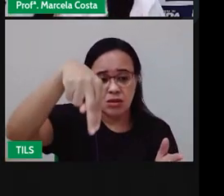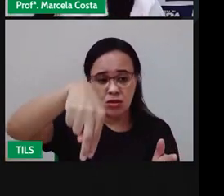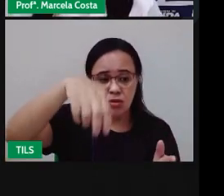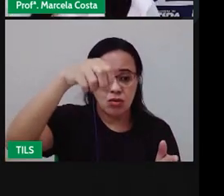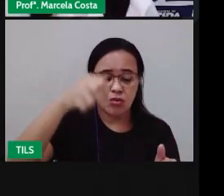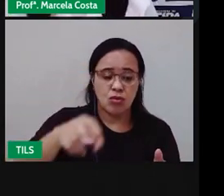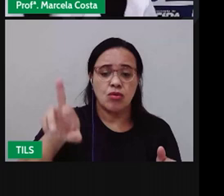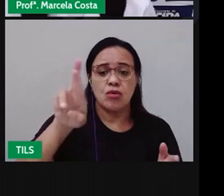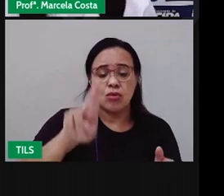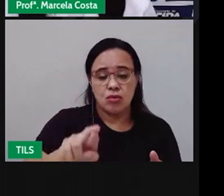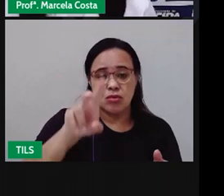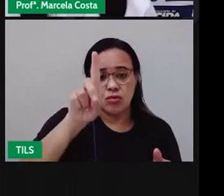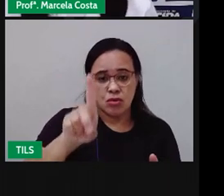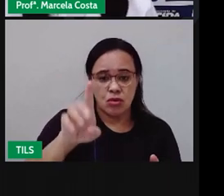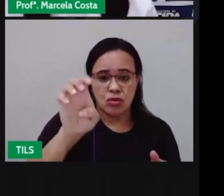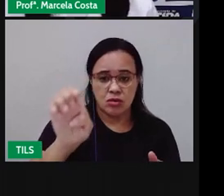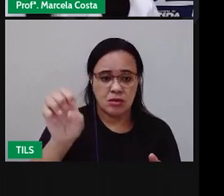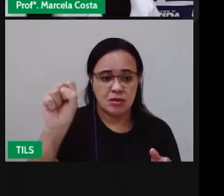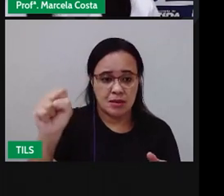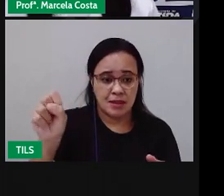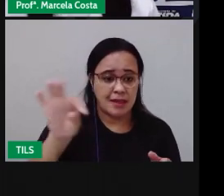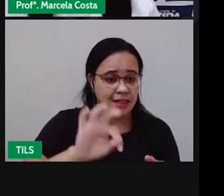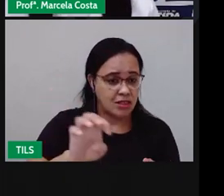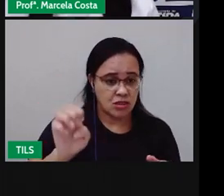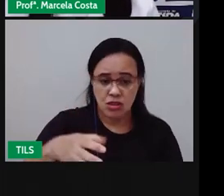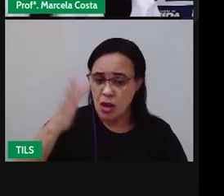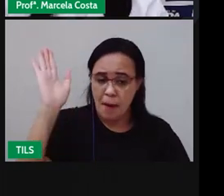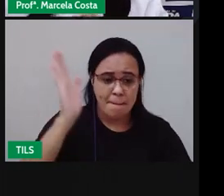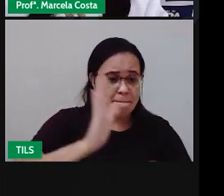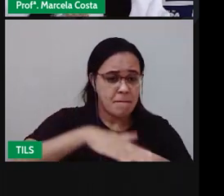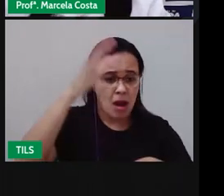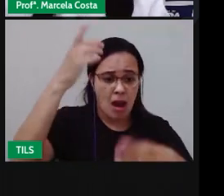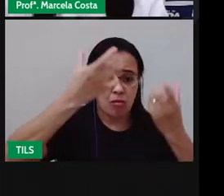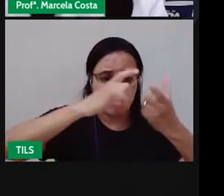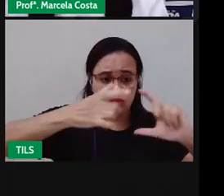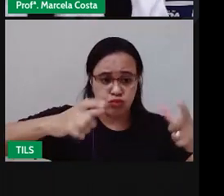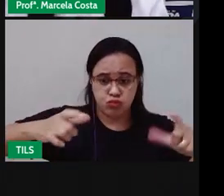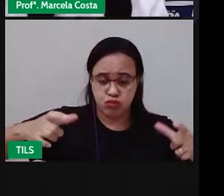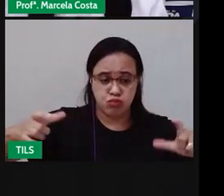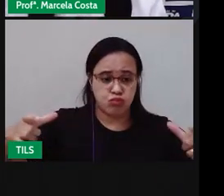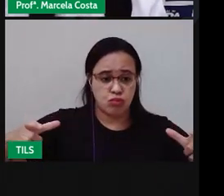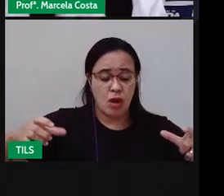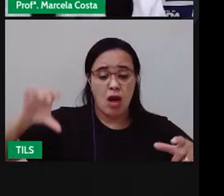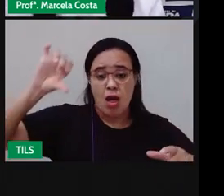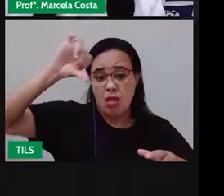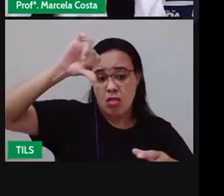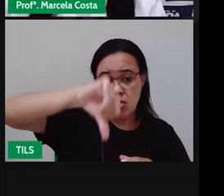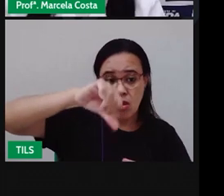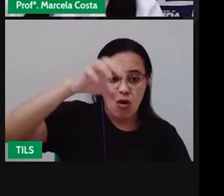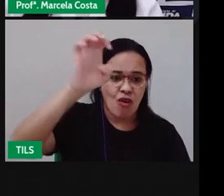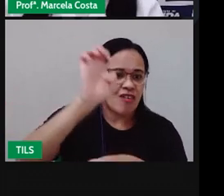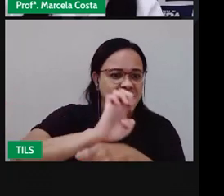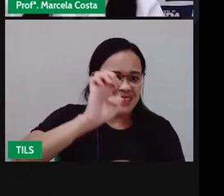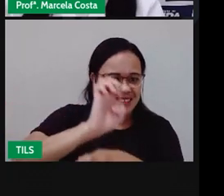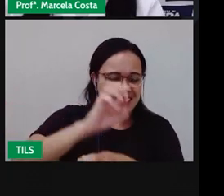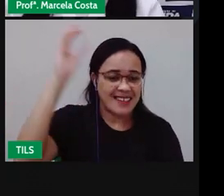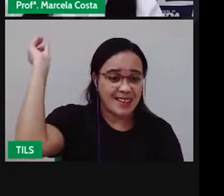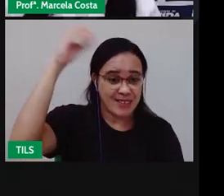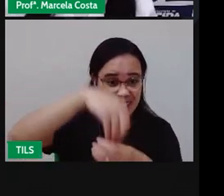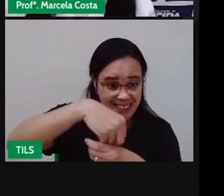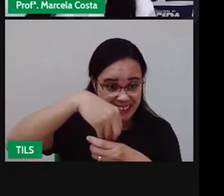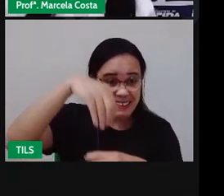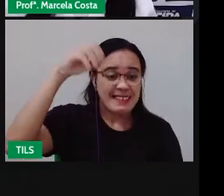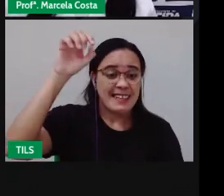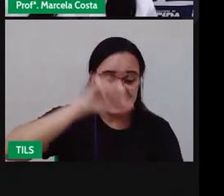tão grande, é a maior região do país, composta por nove estados, ela é